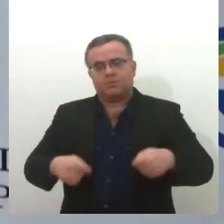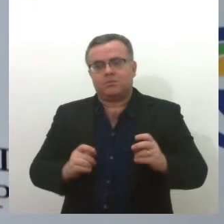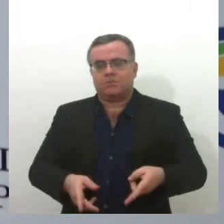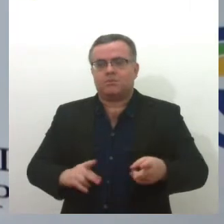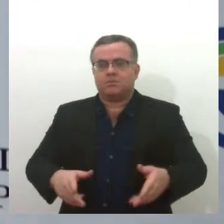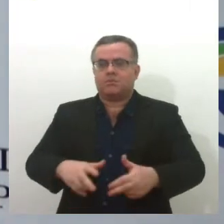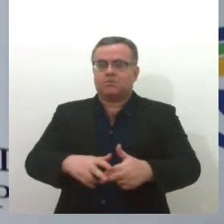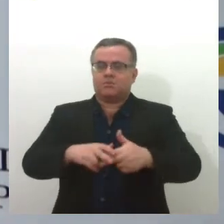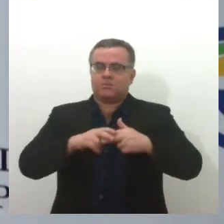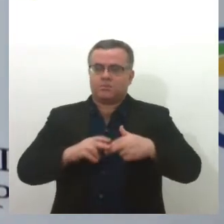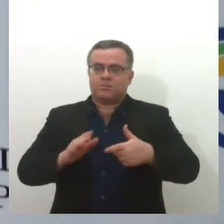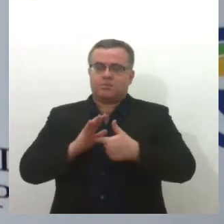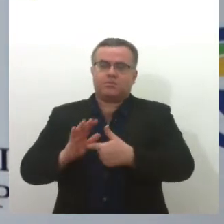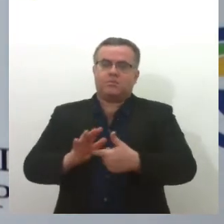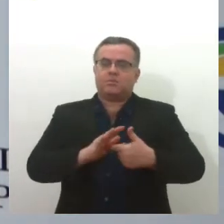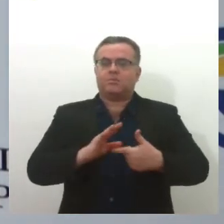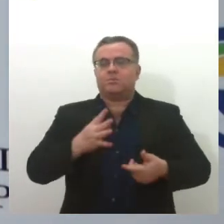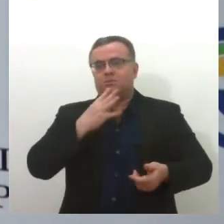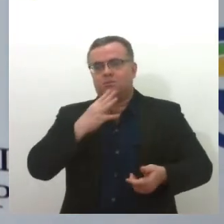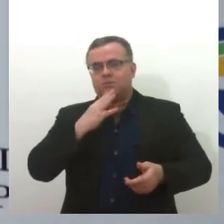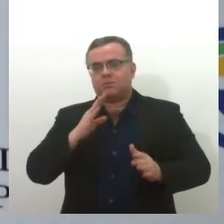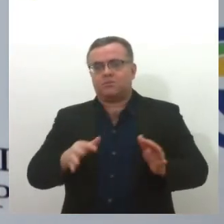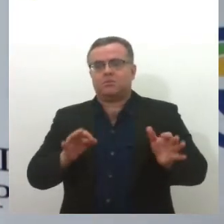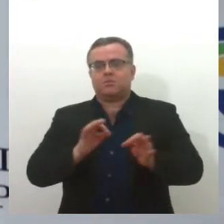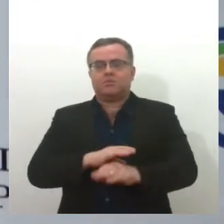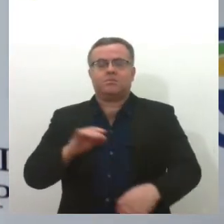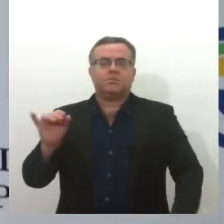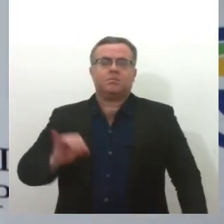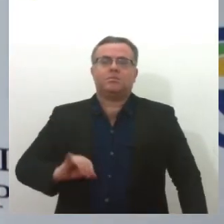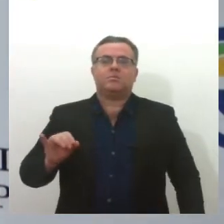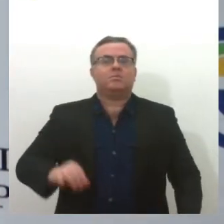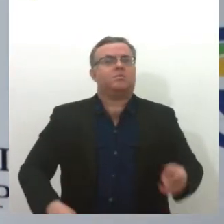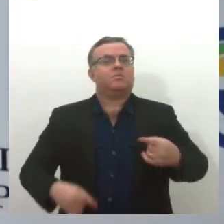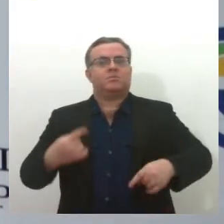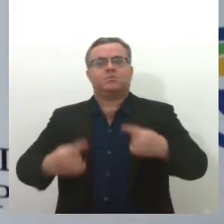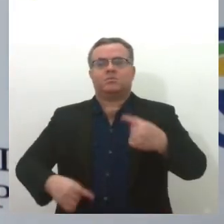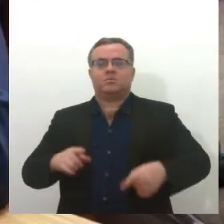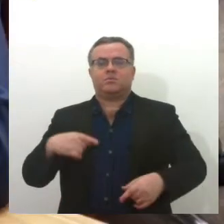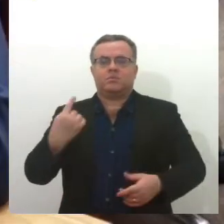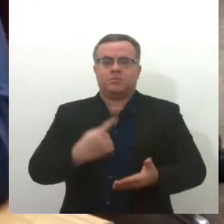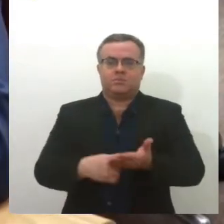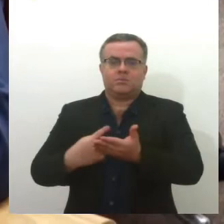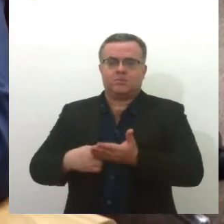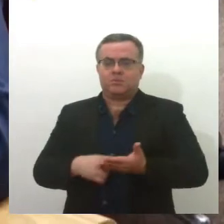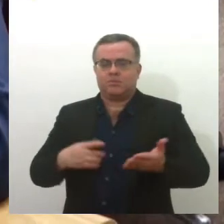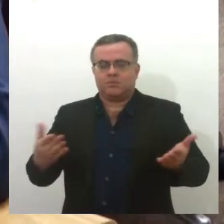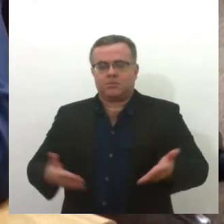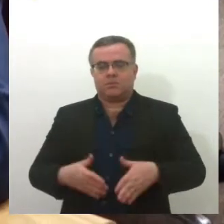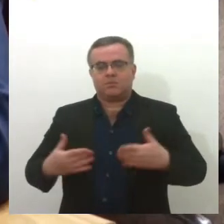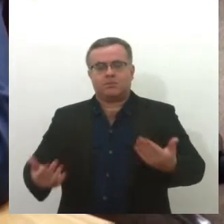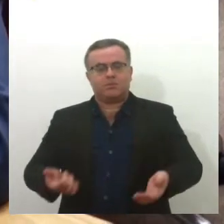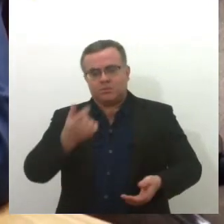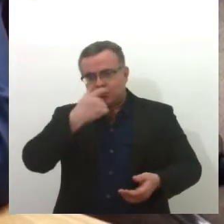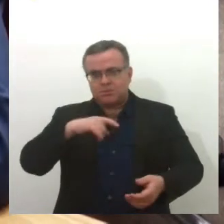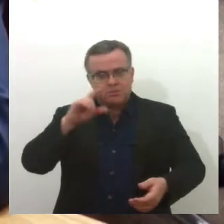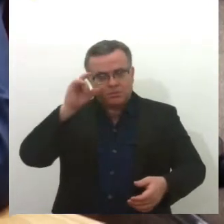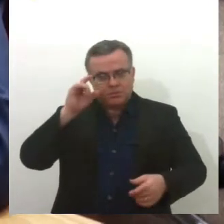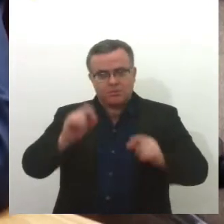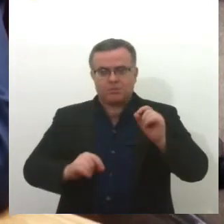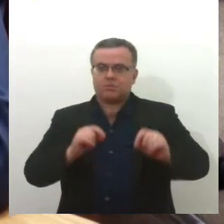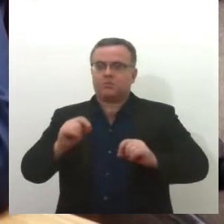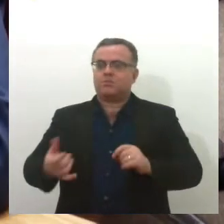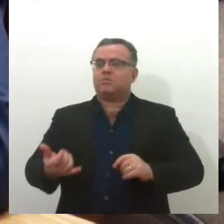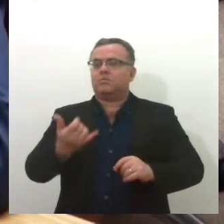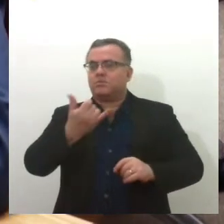eu dei amplo conhecimento do conteúdo dessa carta porque acho importante para o debate que nós estamos travando nesse momento. Geórgio Passos lamentou que mais